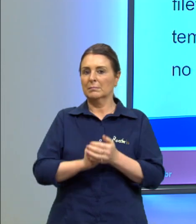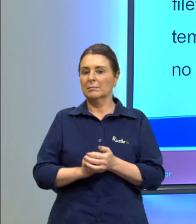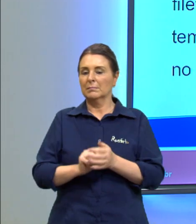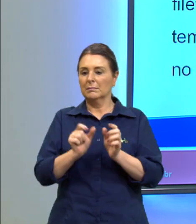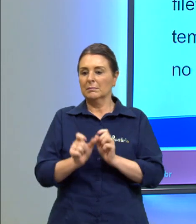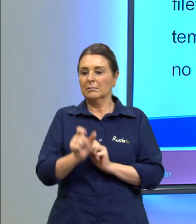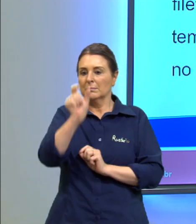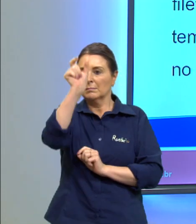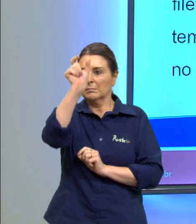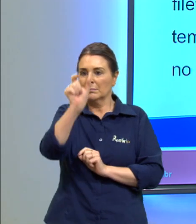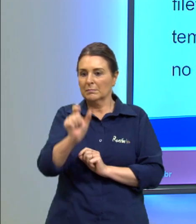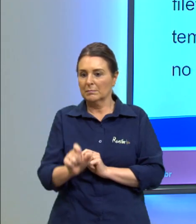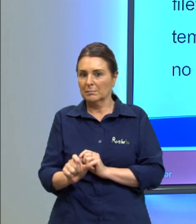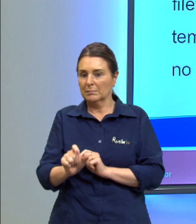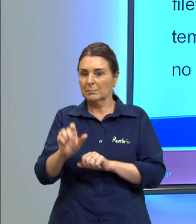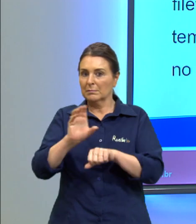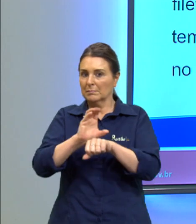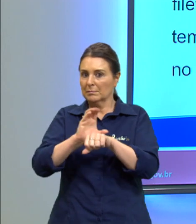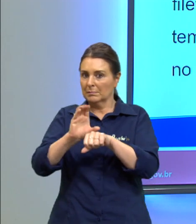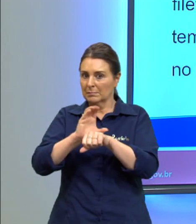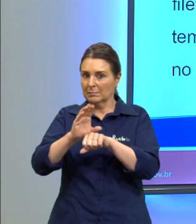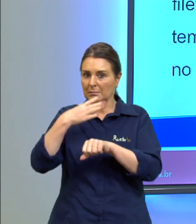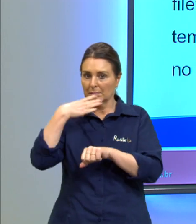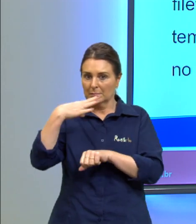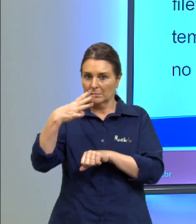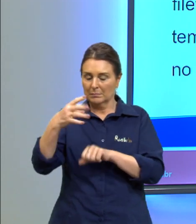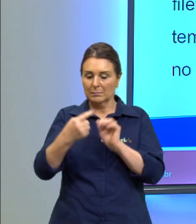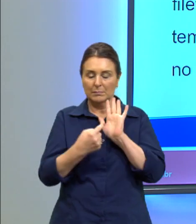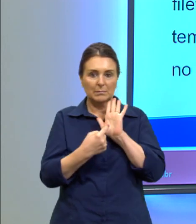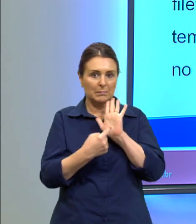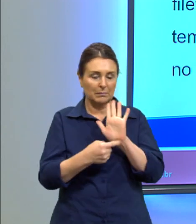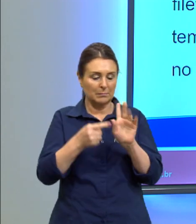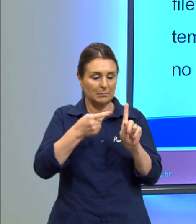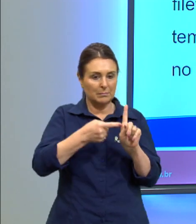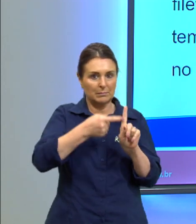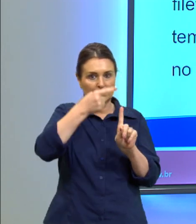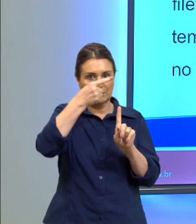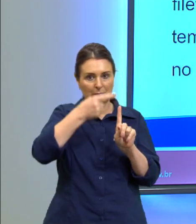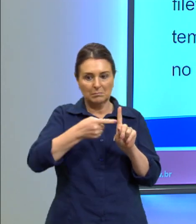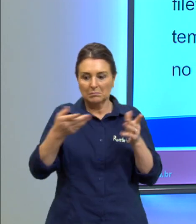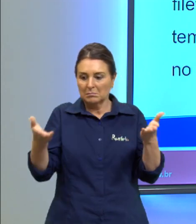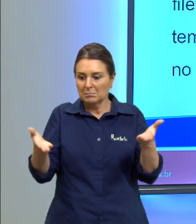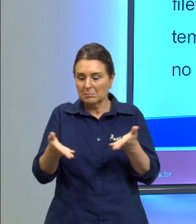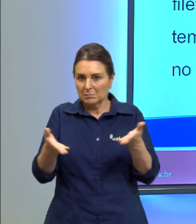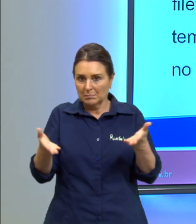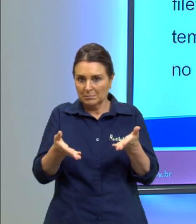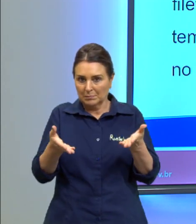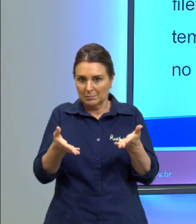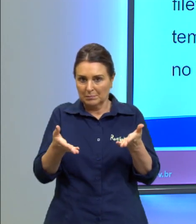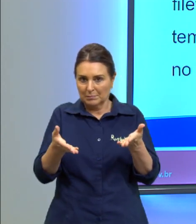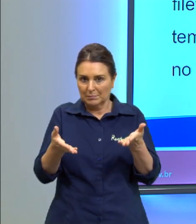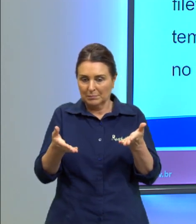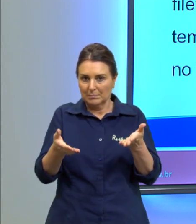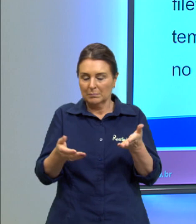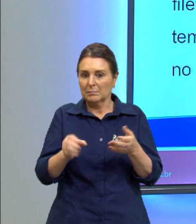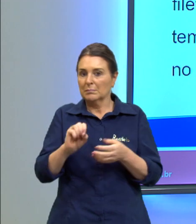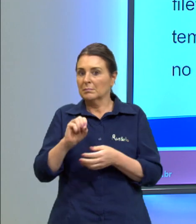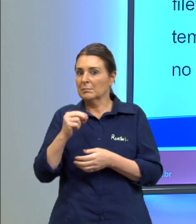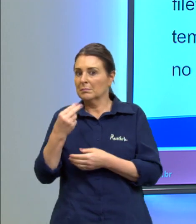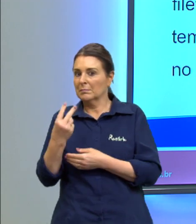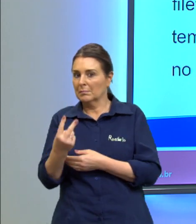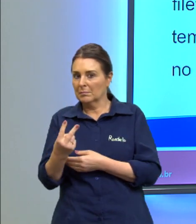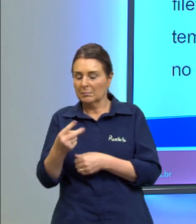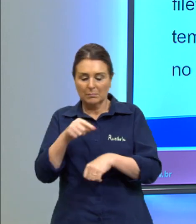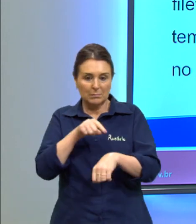os filetes na cor cinza registram a temperatura ambiente atual ou seja,